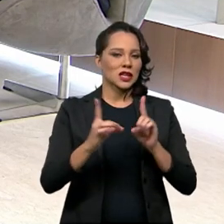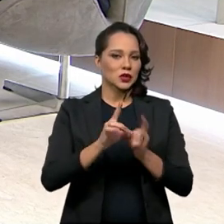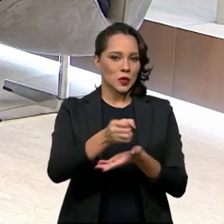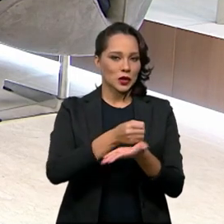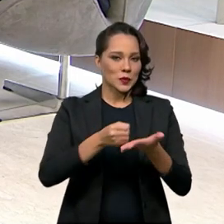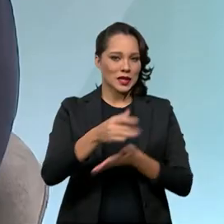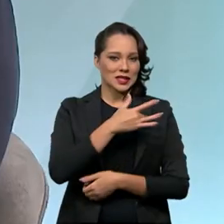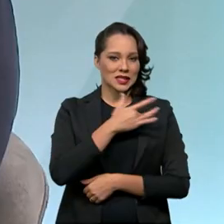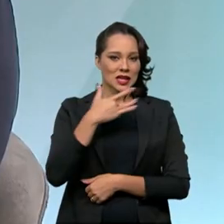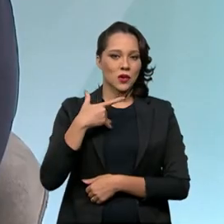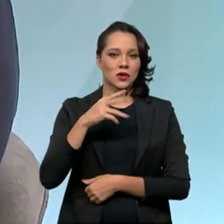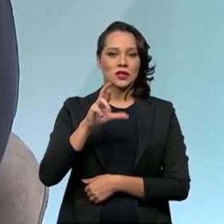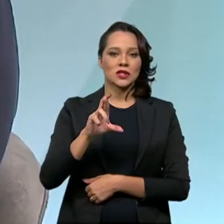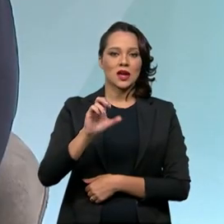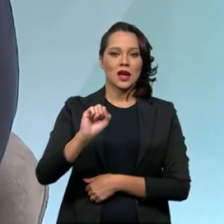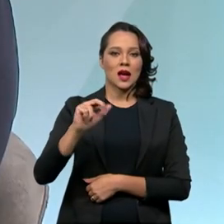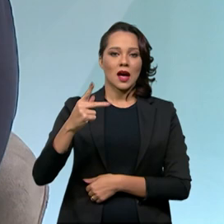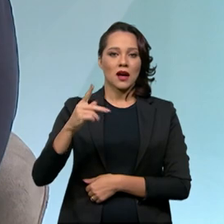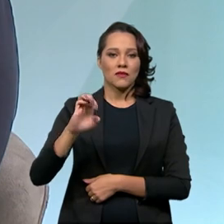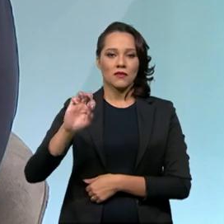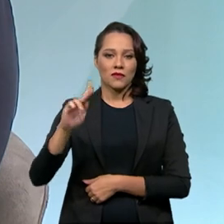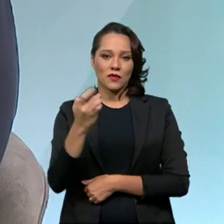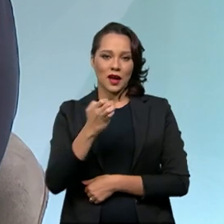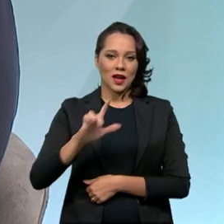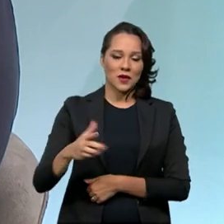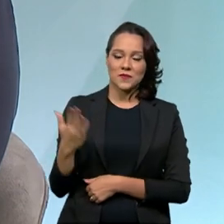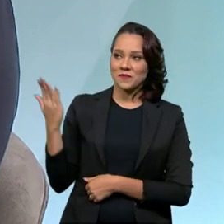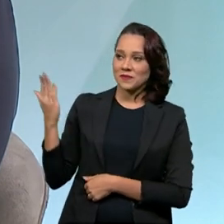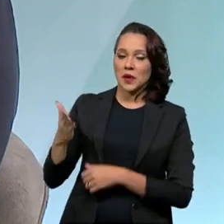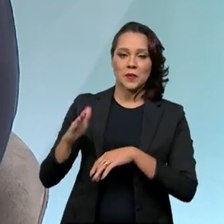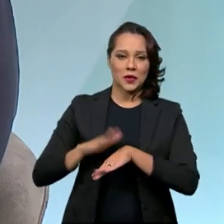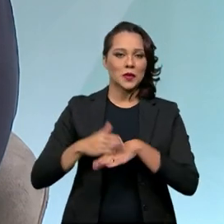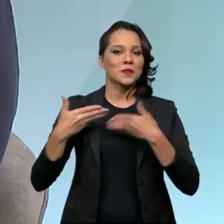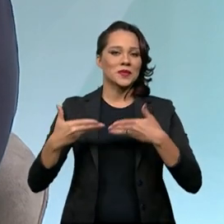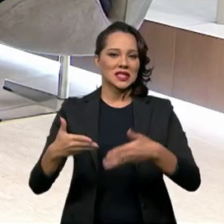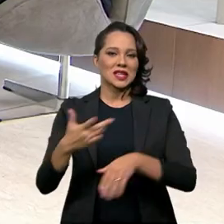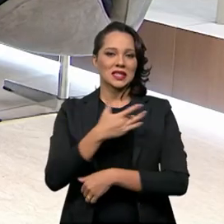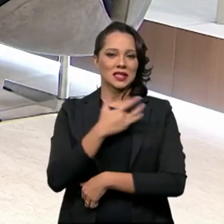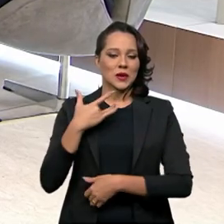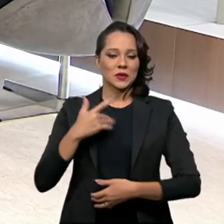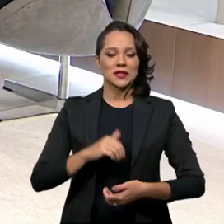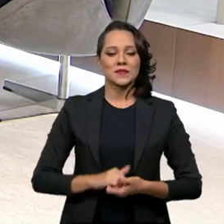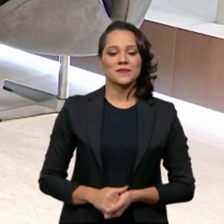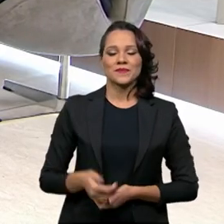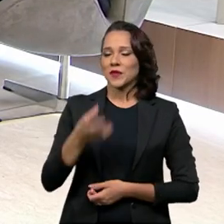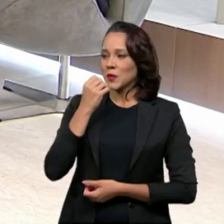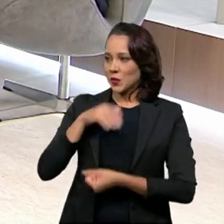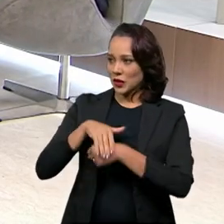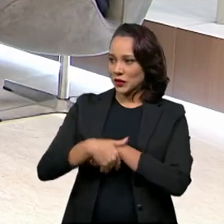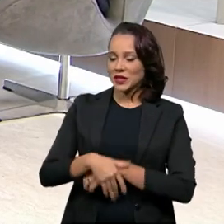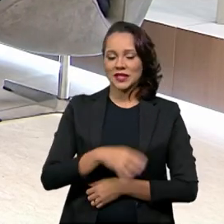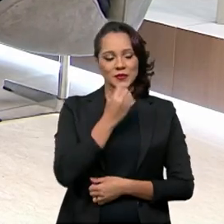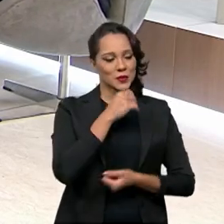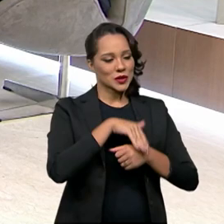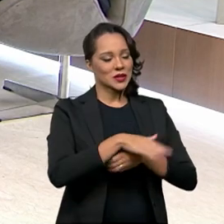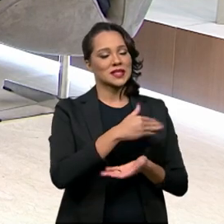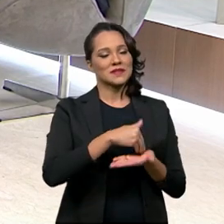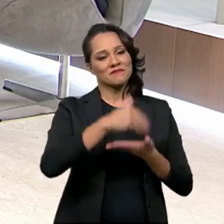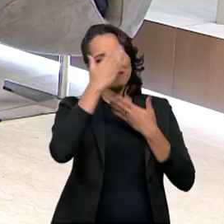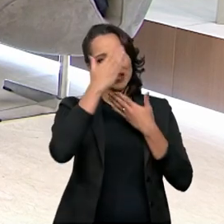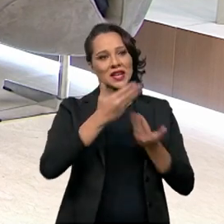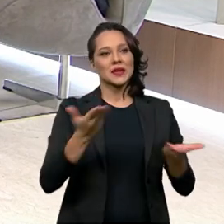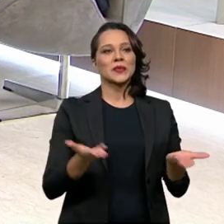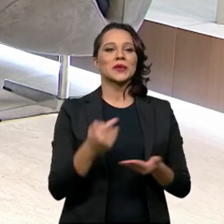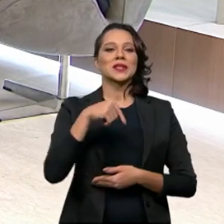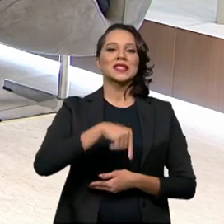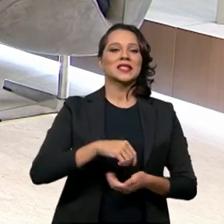Primária Saúde, Rafael Câmara Aparente, do Ministério da Saúde. Boa noite. Boa noite, secretário. Muito obrigado pela